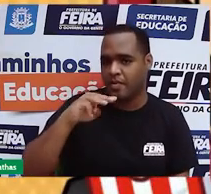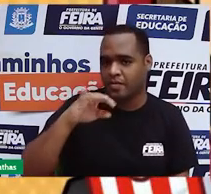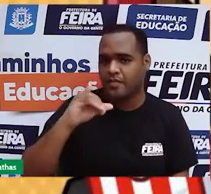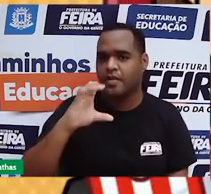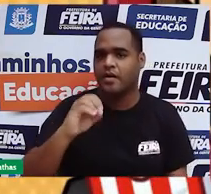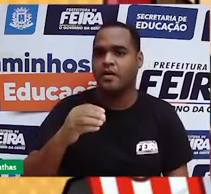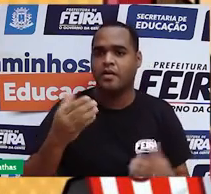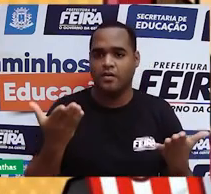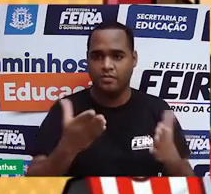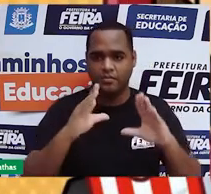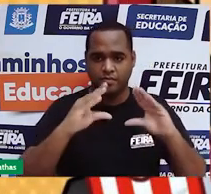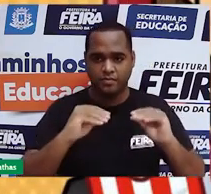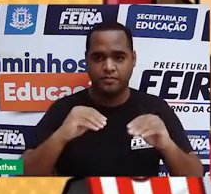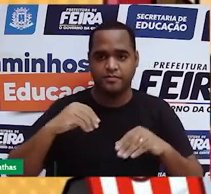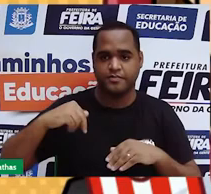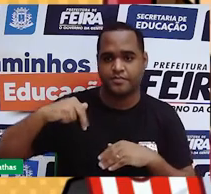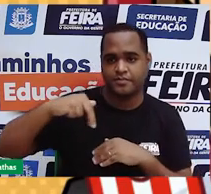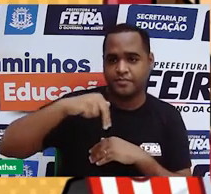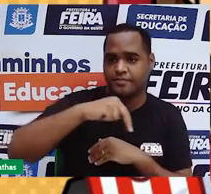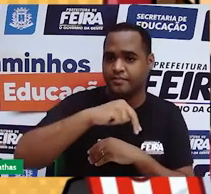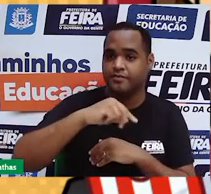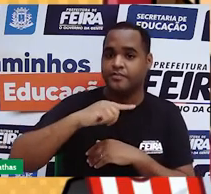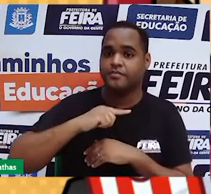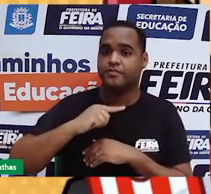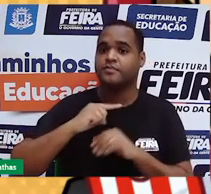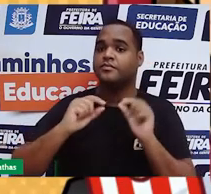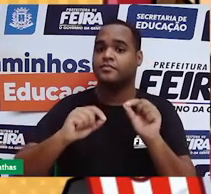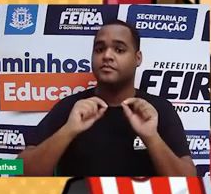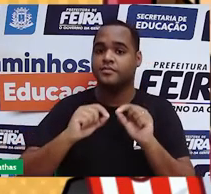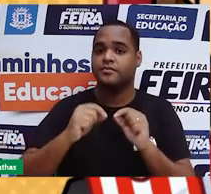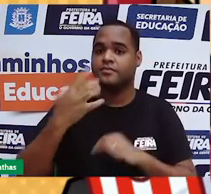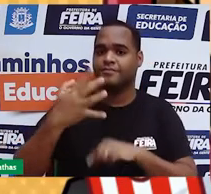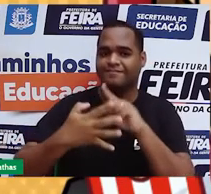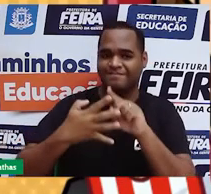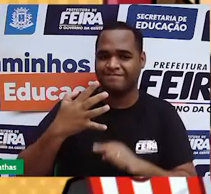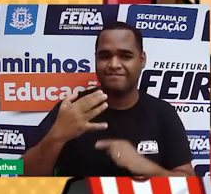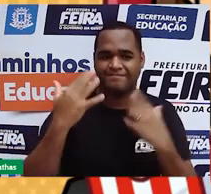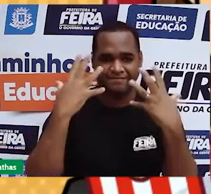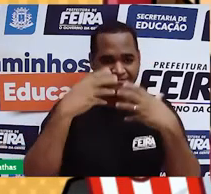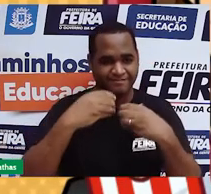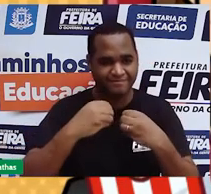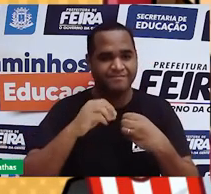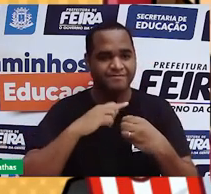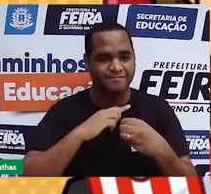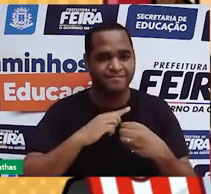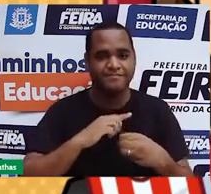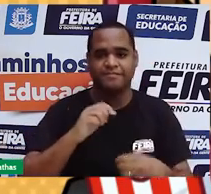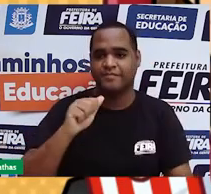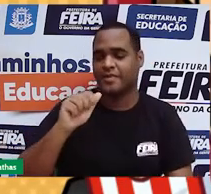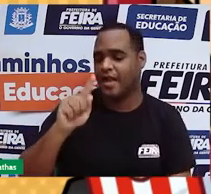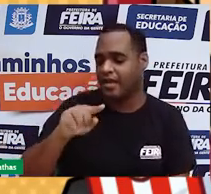Nesta noite, desfilarão no palco do Atomic Top Model quatro belíssimos modelos atômicos.